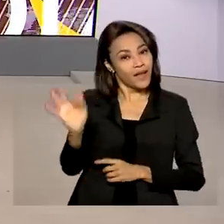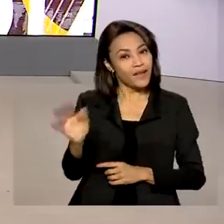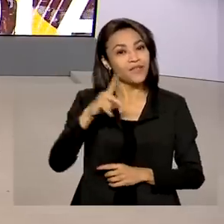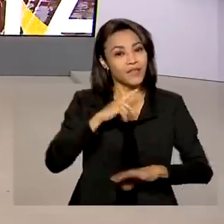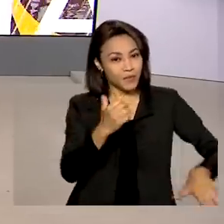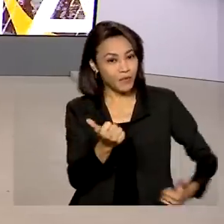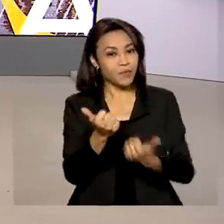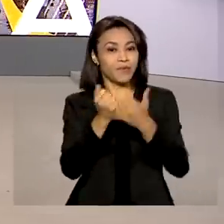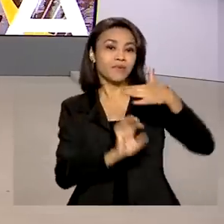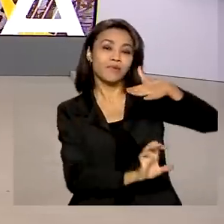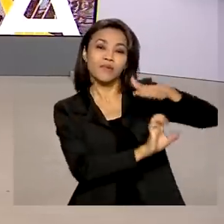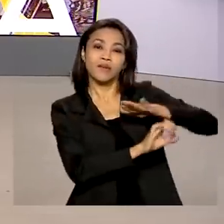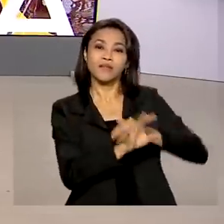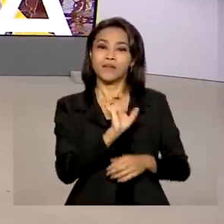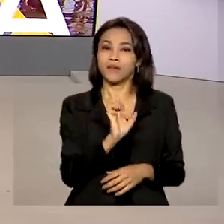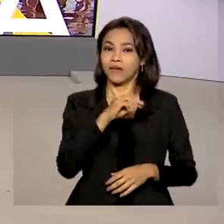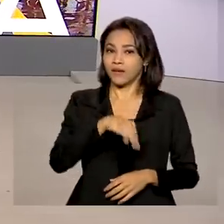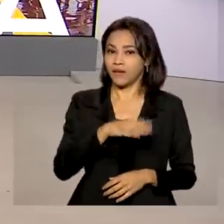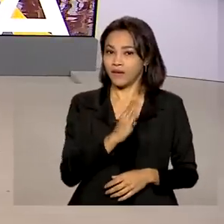da Embrapa.